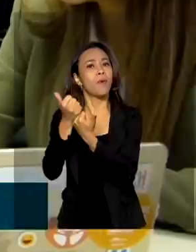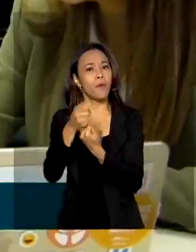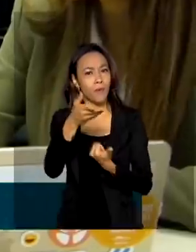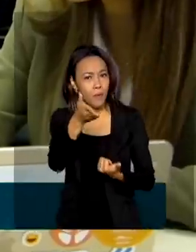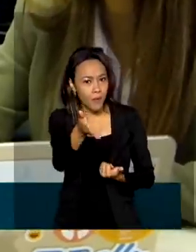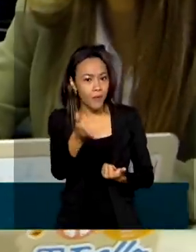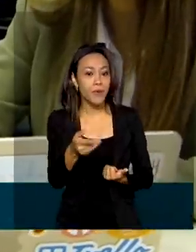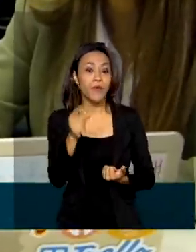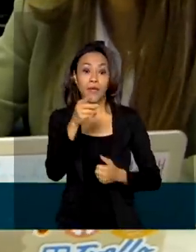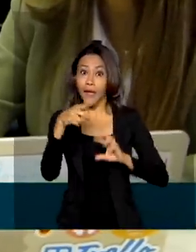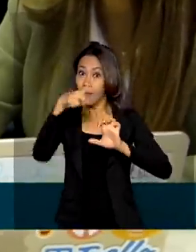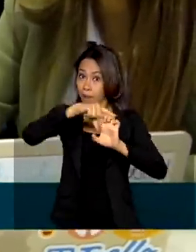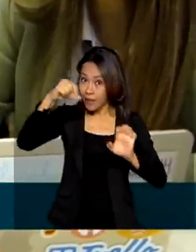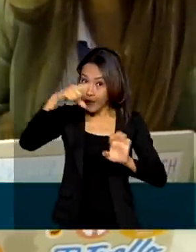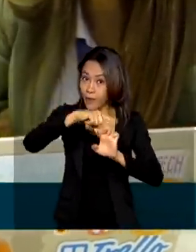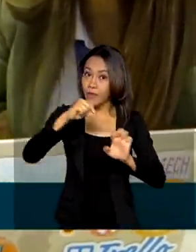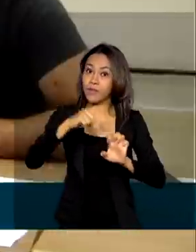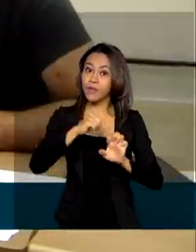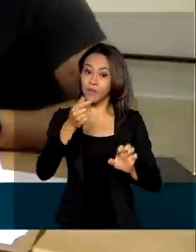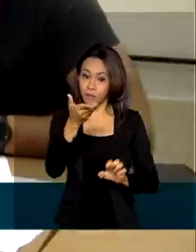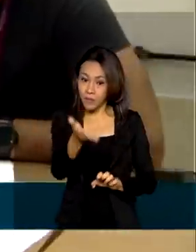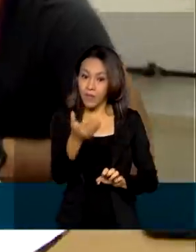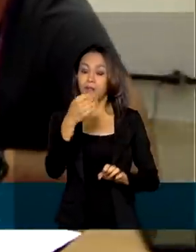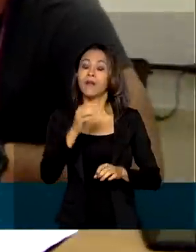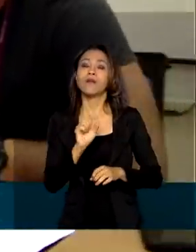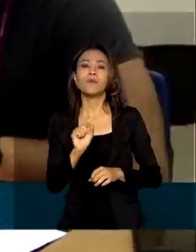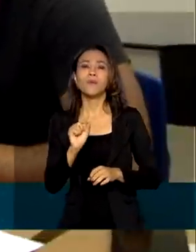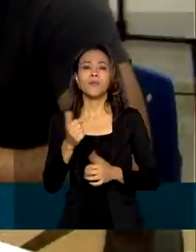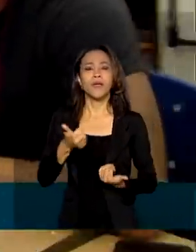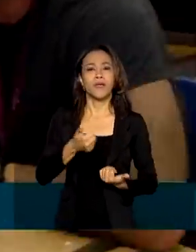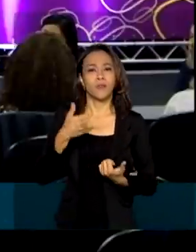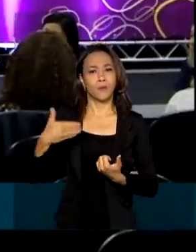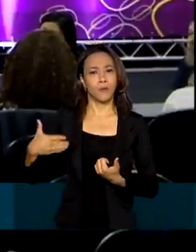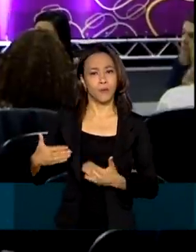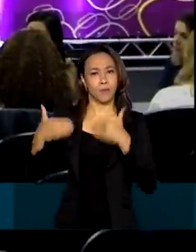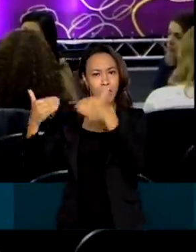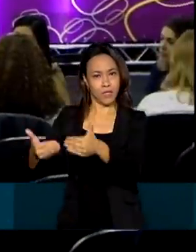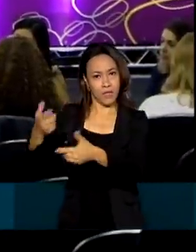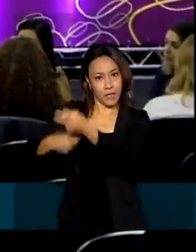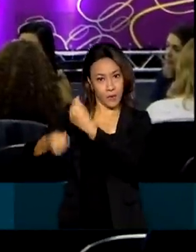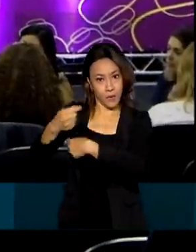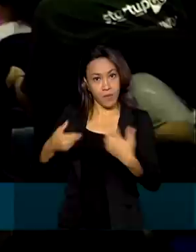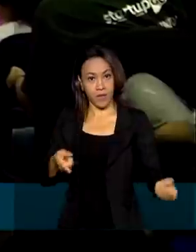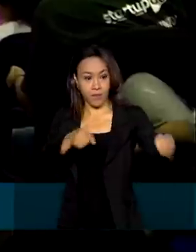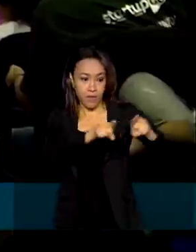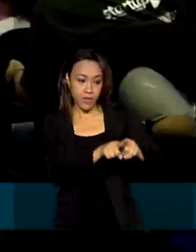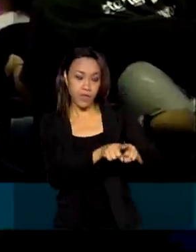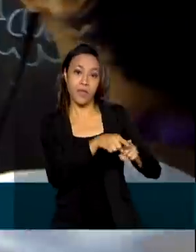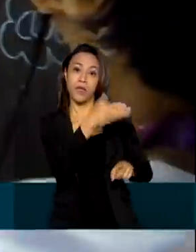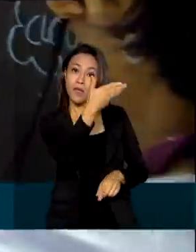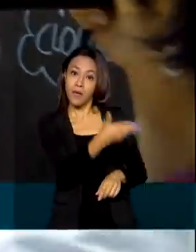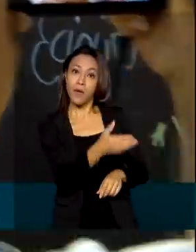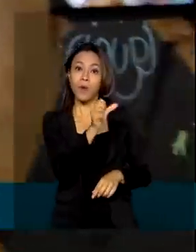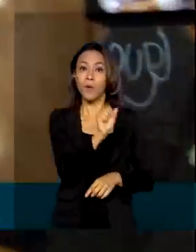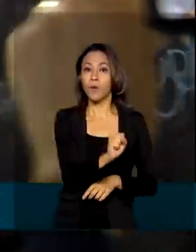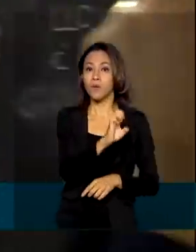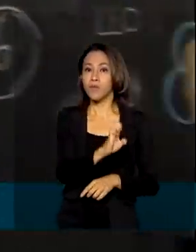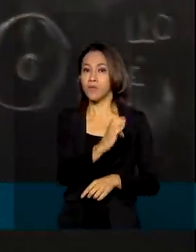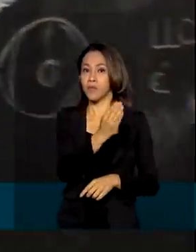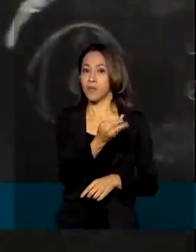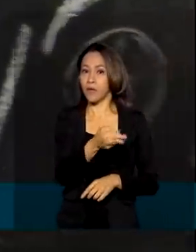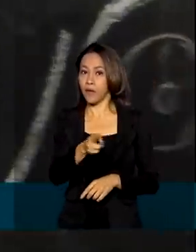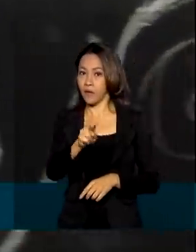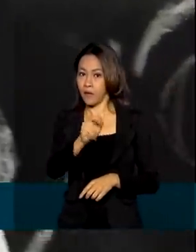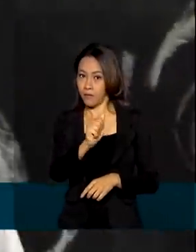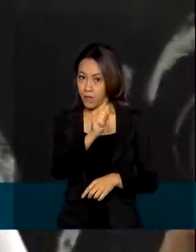empreendedorismo voltado para a inovação do Ministério da Economia com o SEBRAE, que acaba de lançar a iniciativa